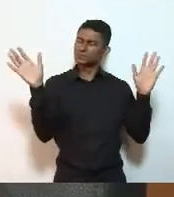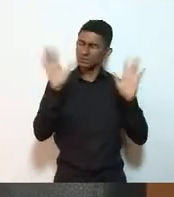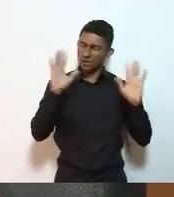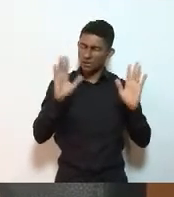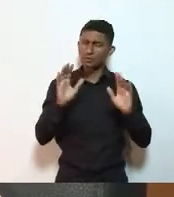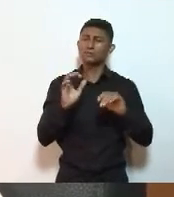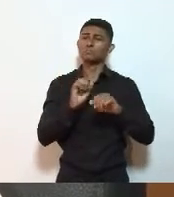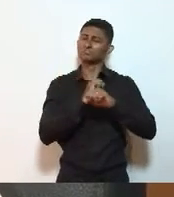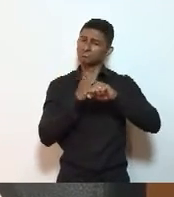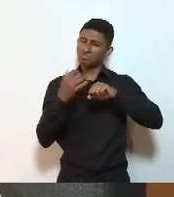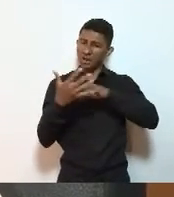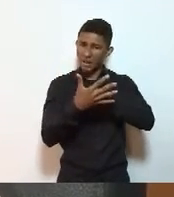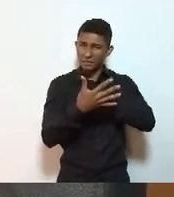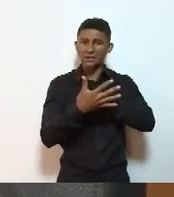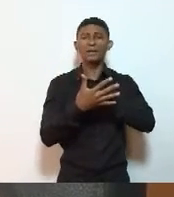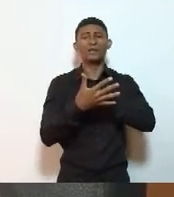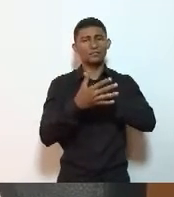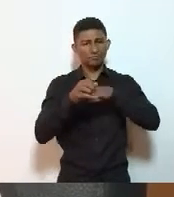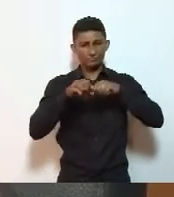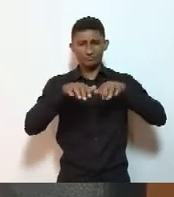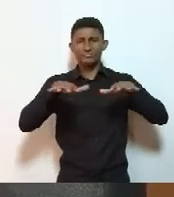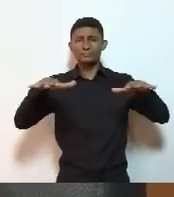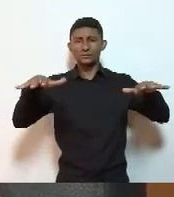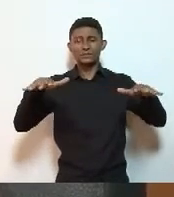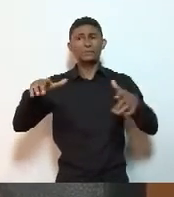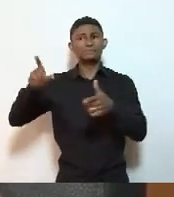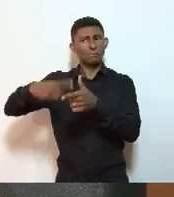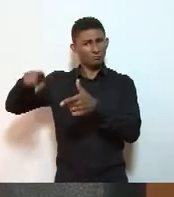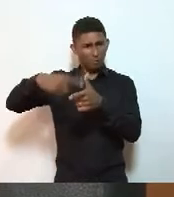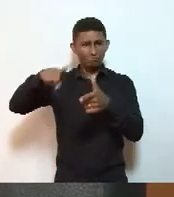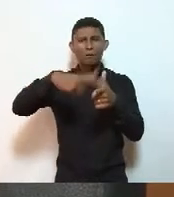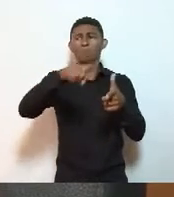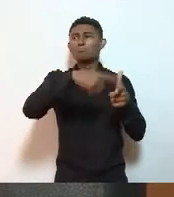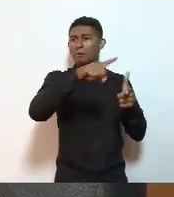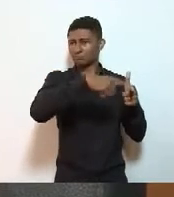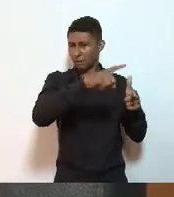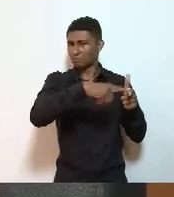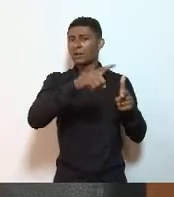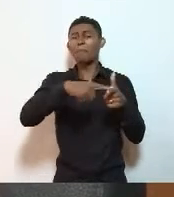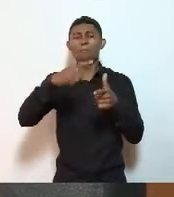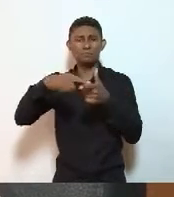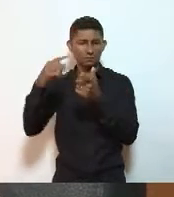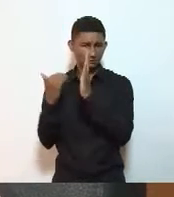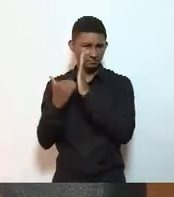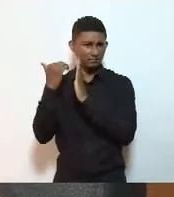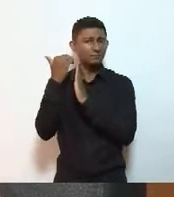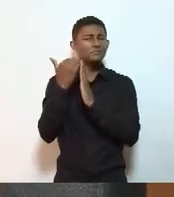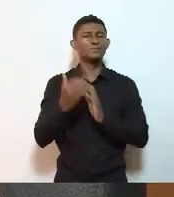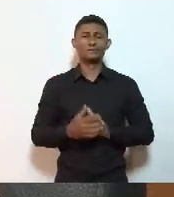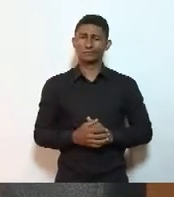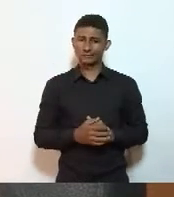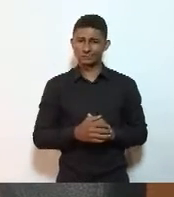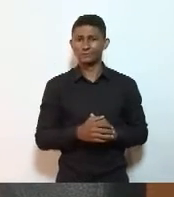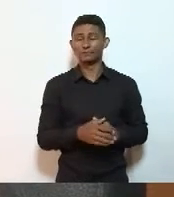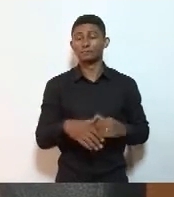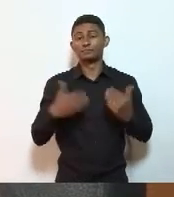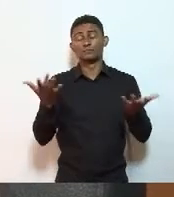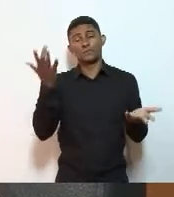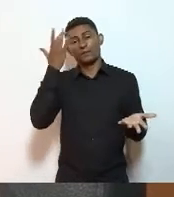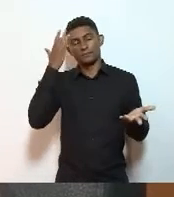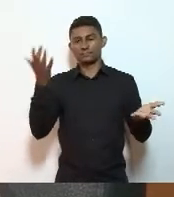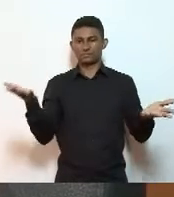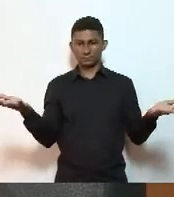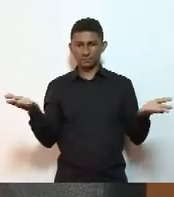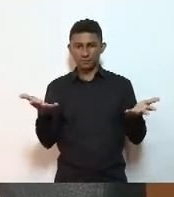complexa, uma sindemia, como muitas vezes tem se colocado, então, acho que, nesse momento,